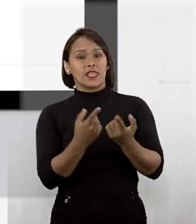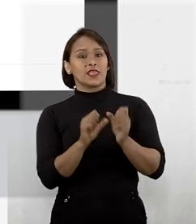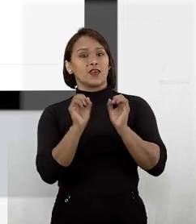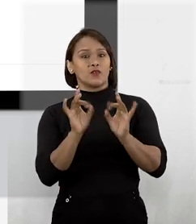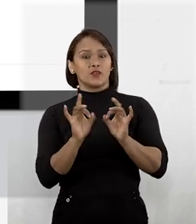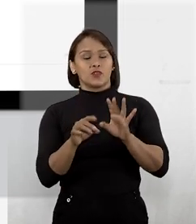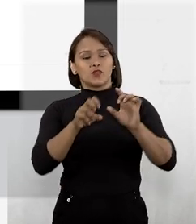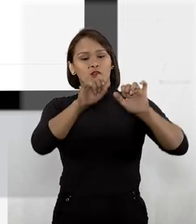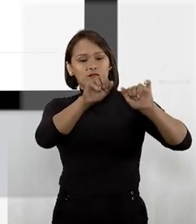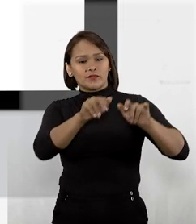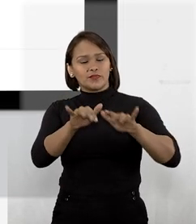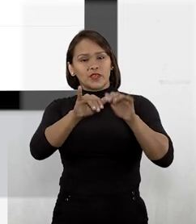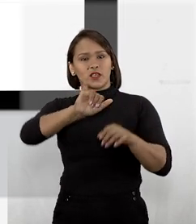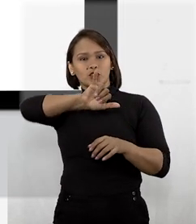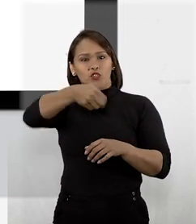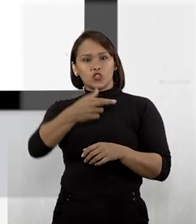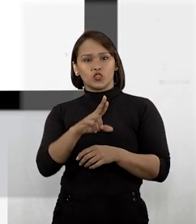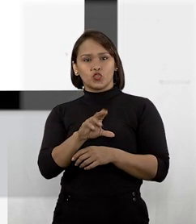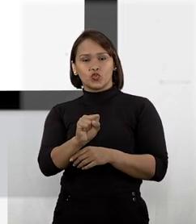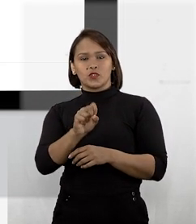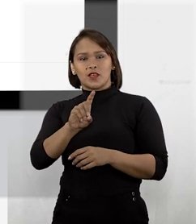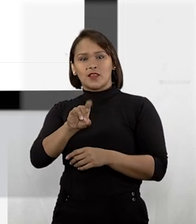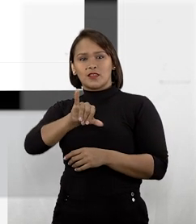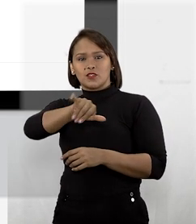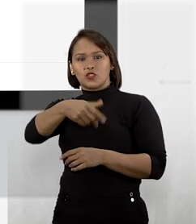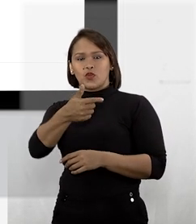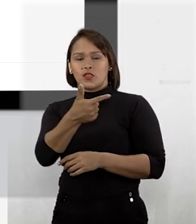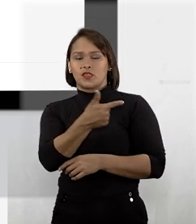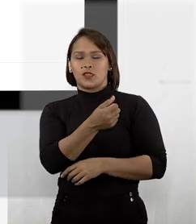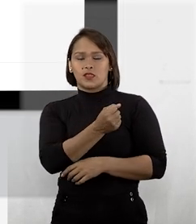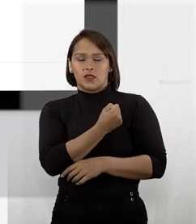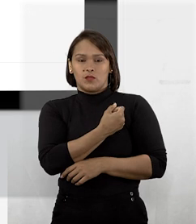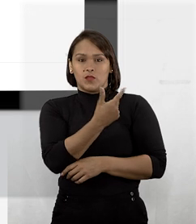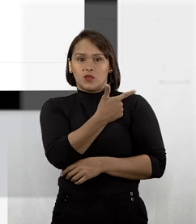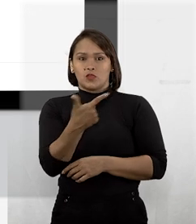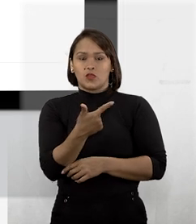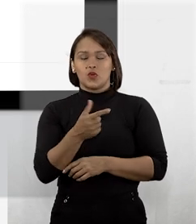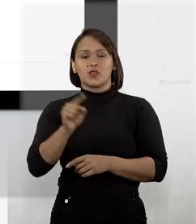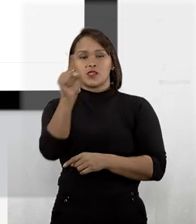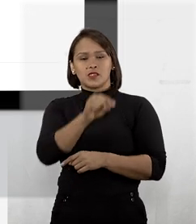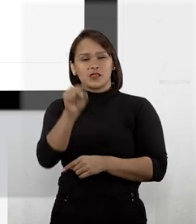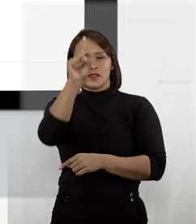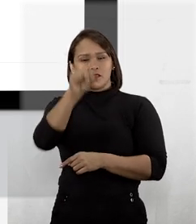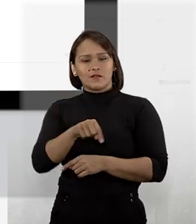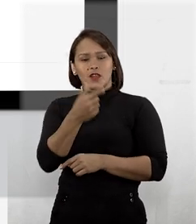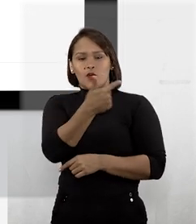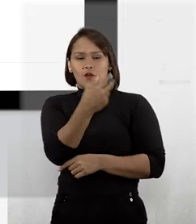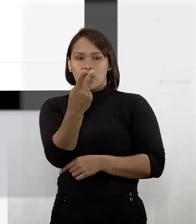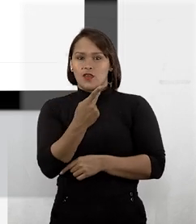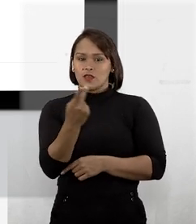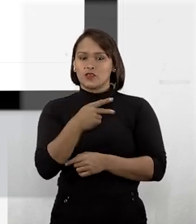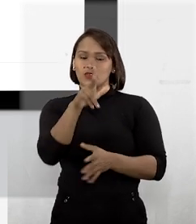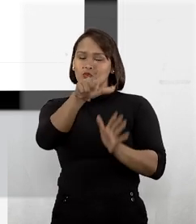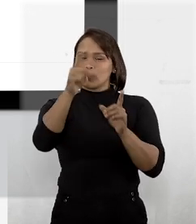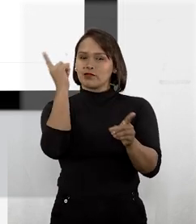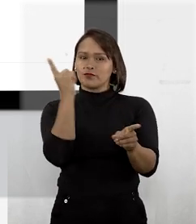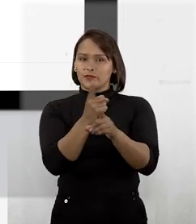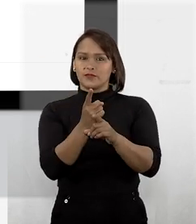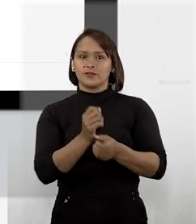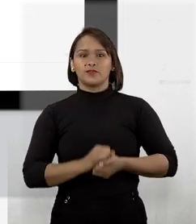basta escrever juros ADJ2, mora cifrão e as duas expressões serão resgatadas.